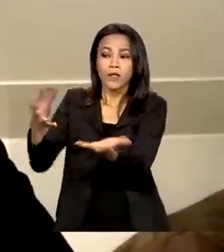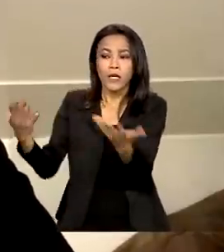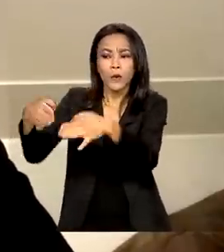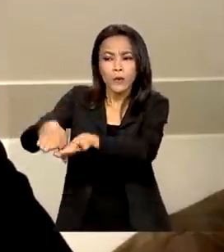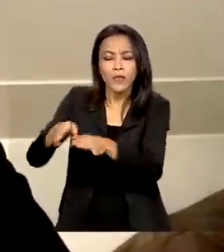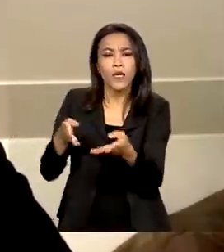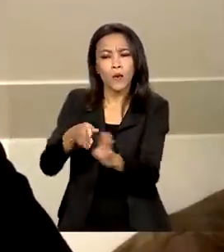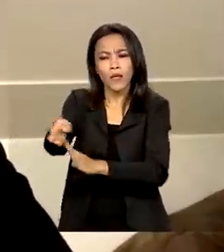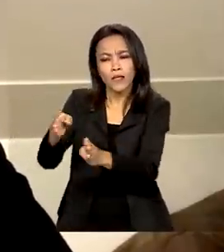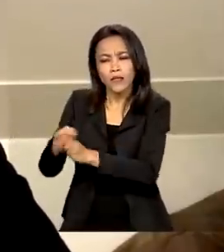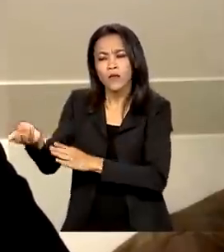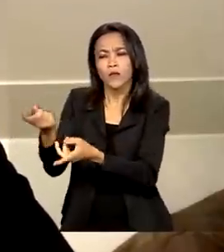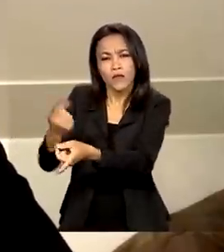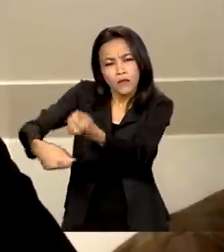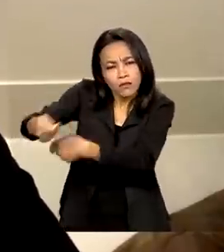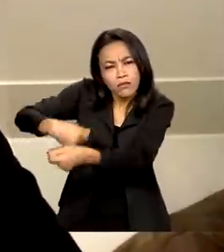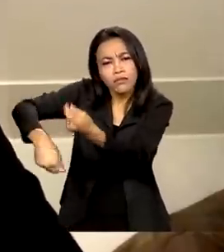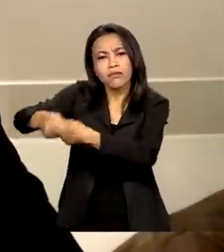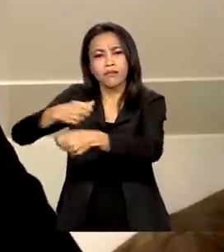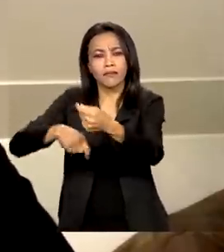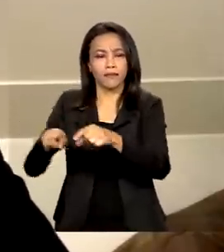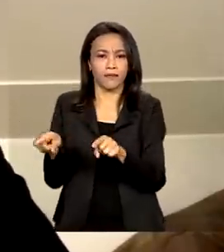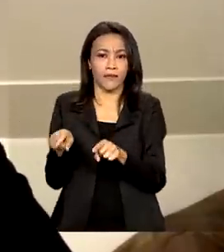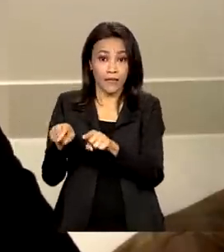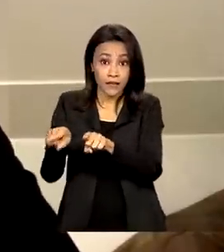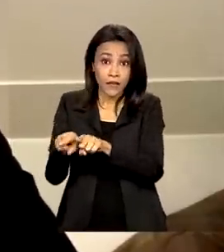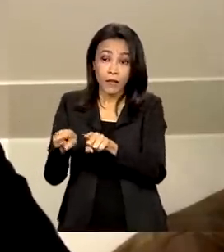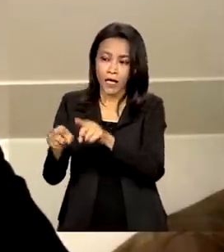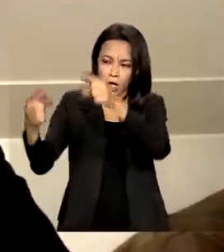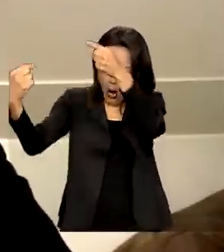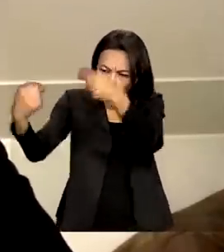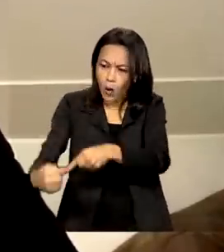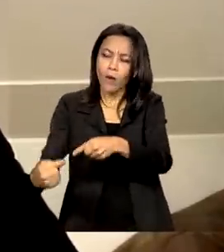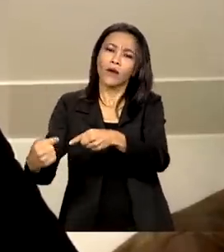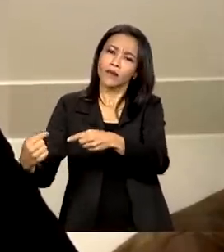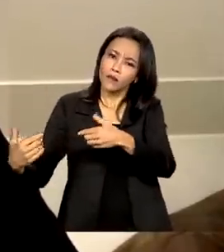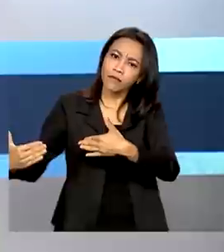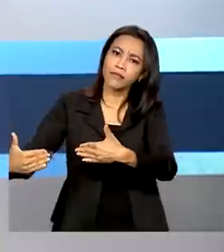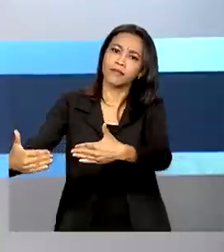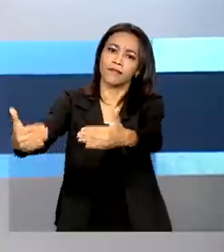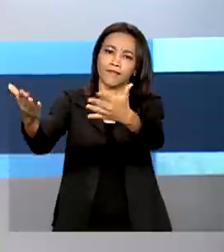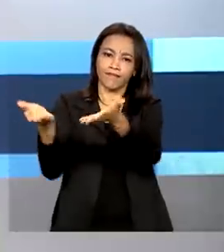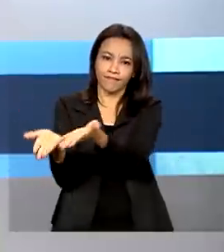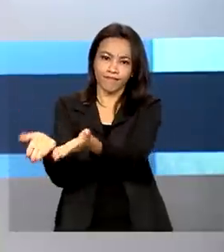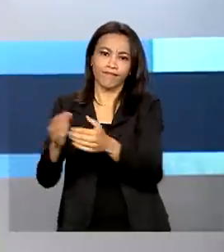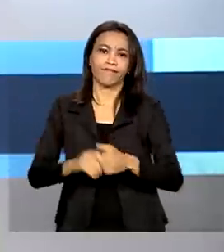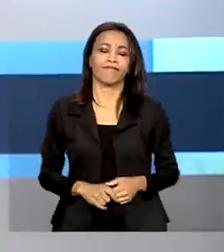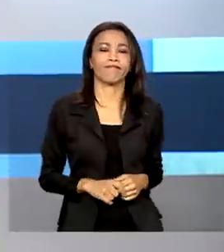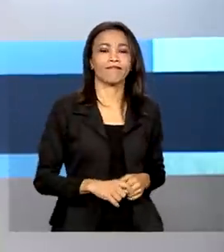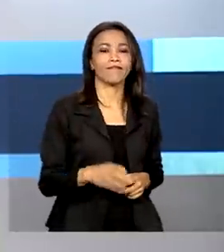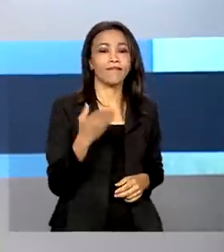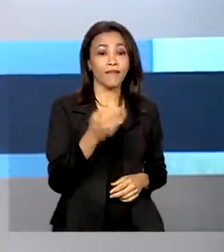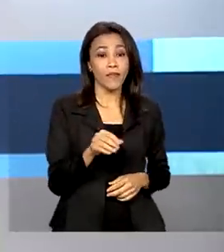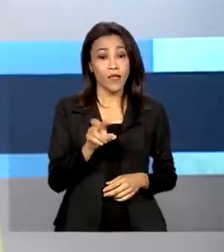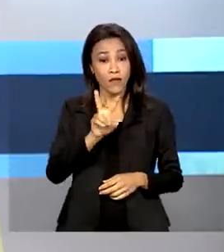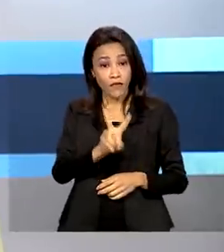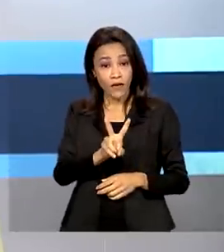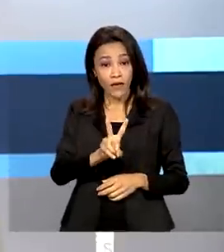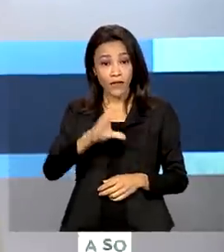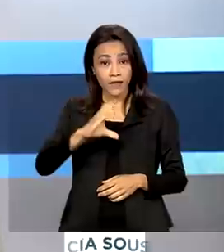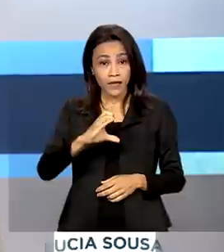educação financeira e de também promoção de uma maior concorrência no sistema financeiro. O Vcub1,